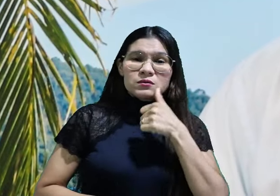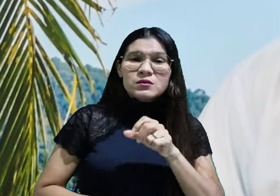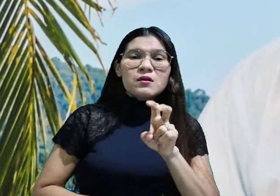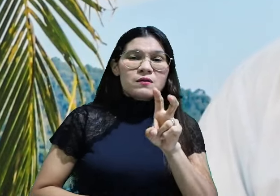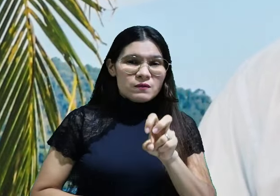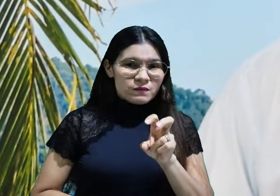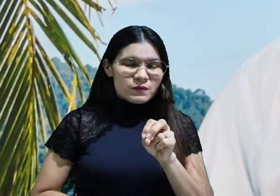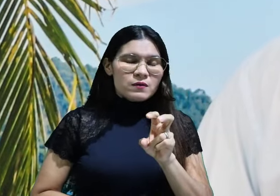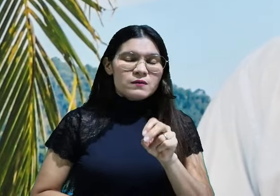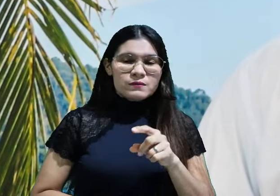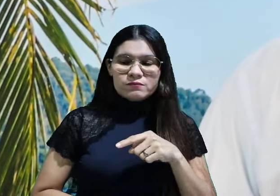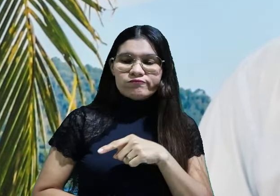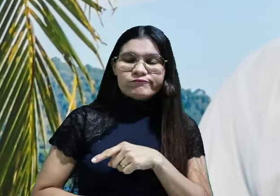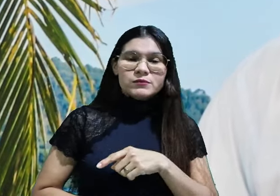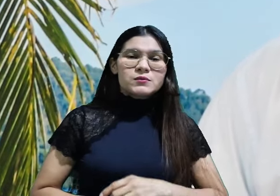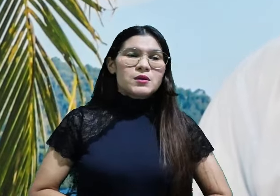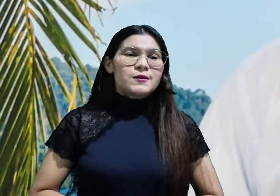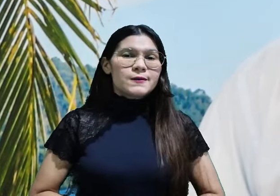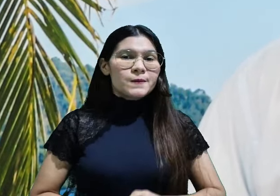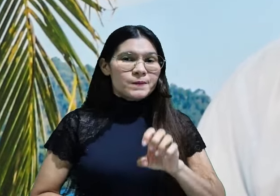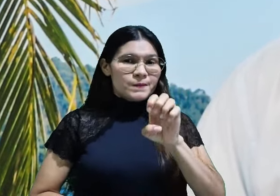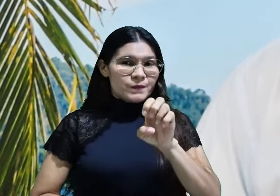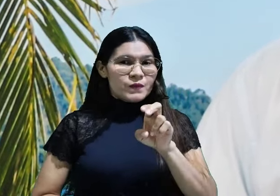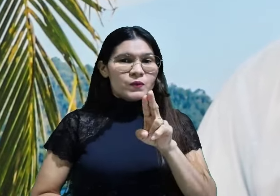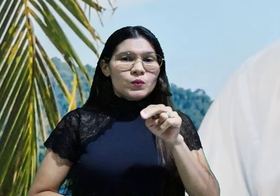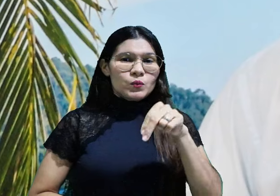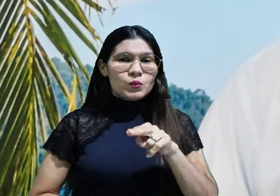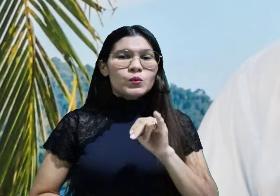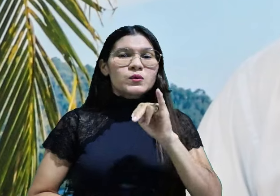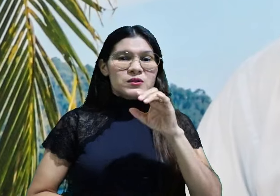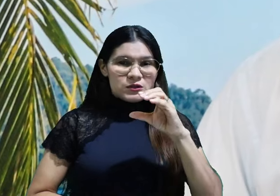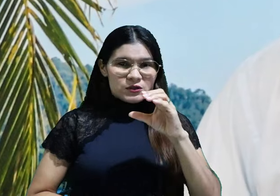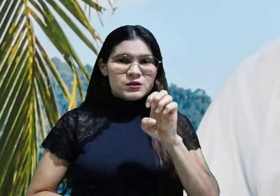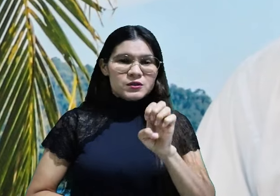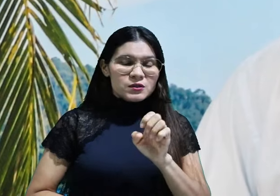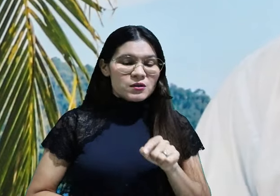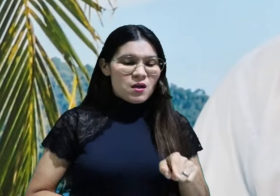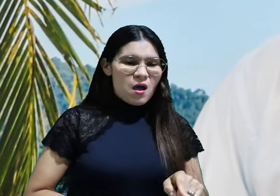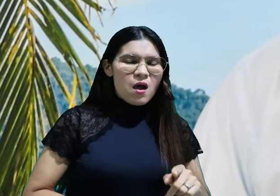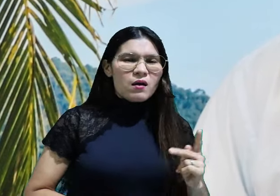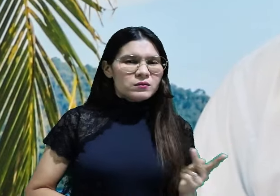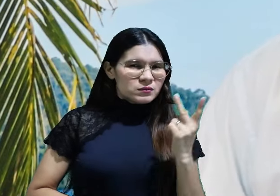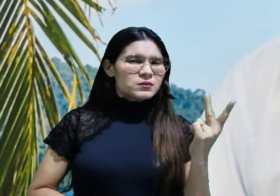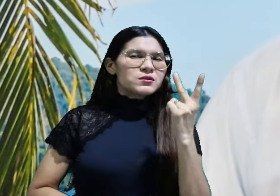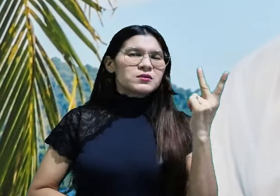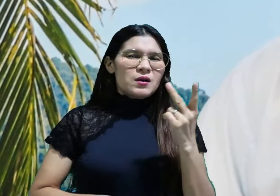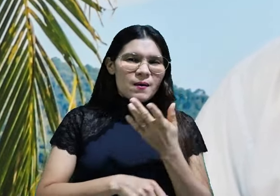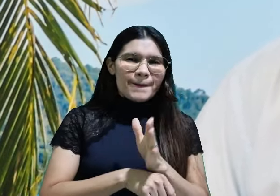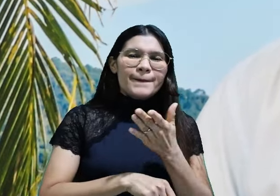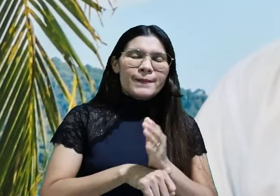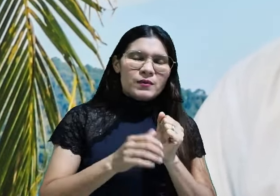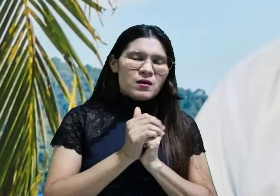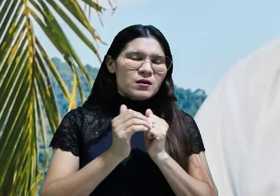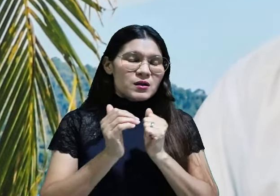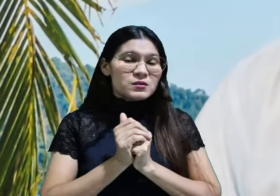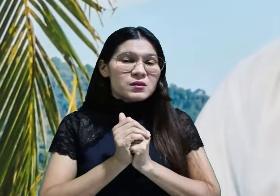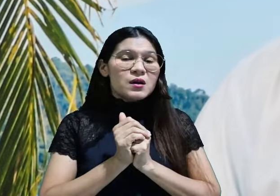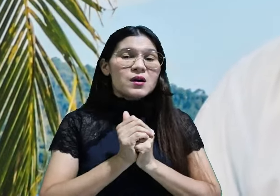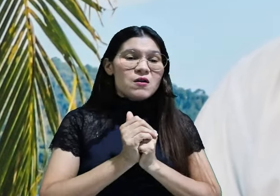16, 1 e 2. Eunice valorizava a prática da oração e não a fazia com